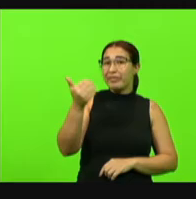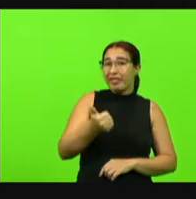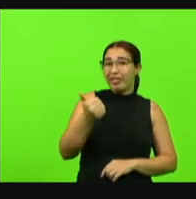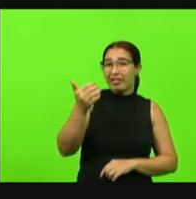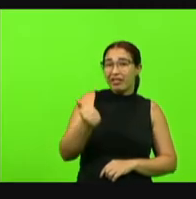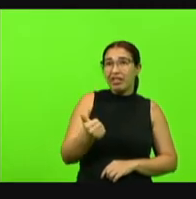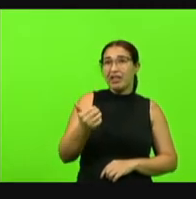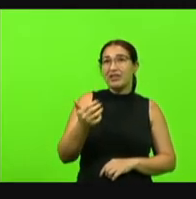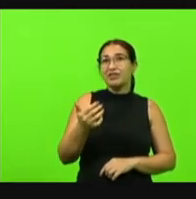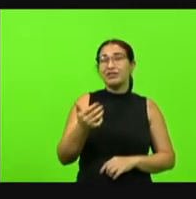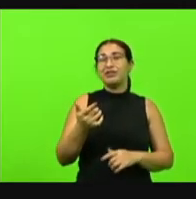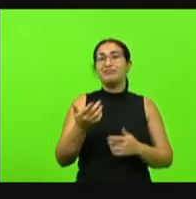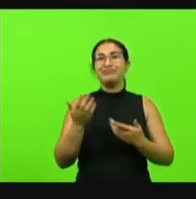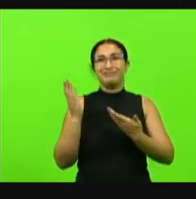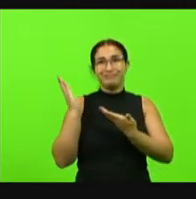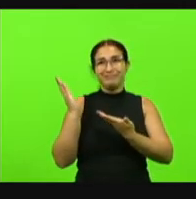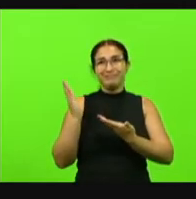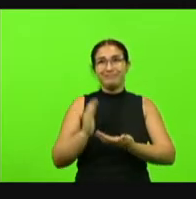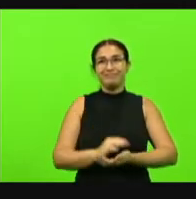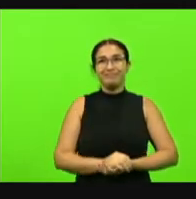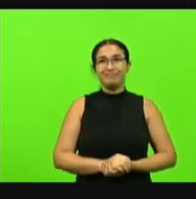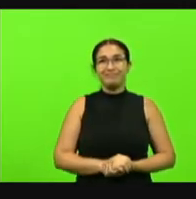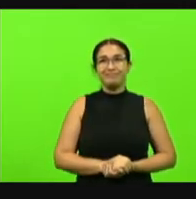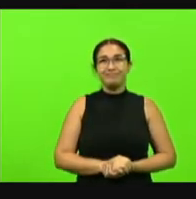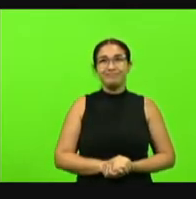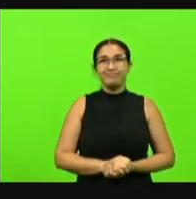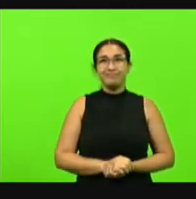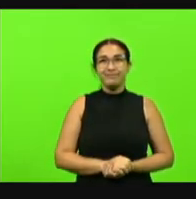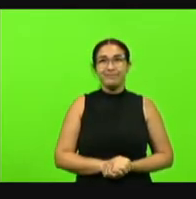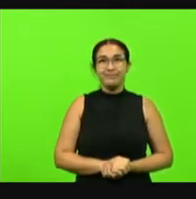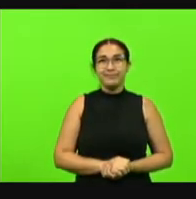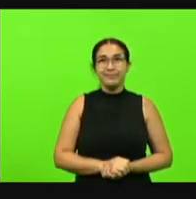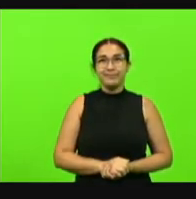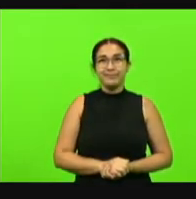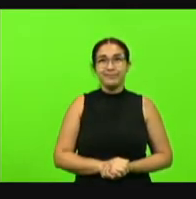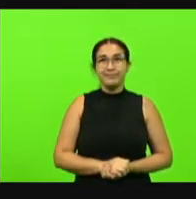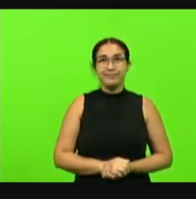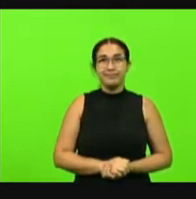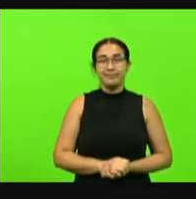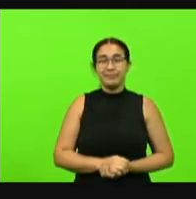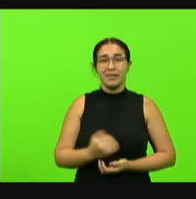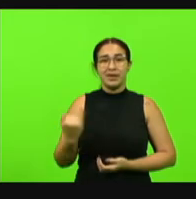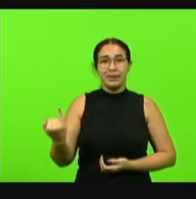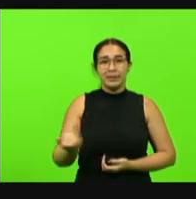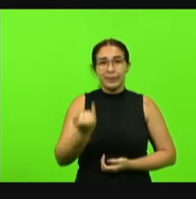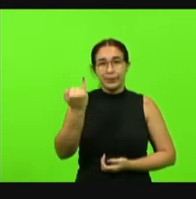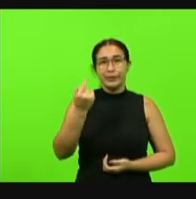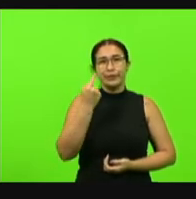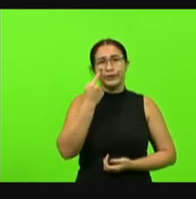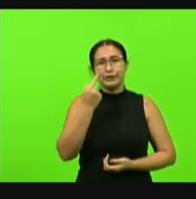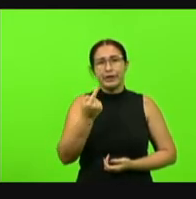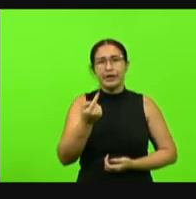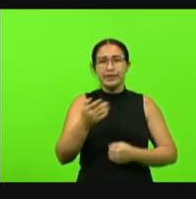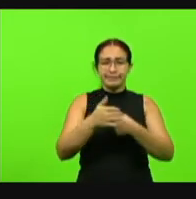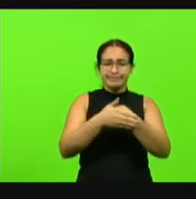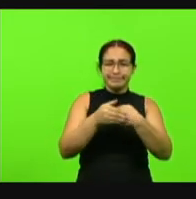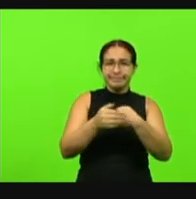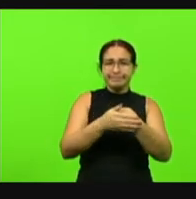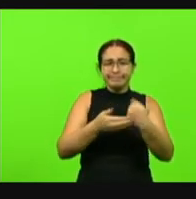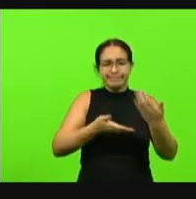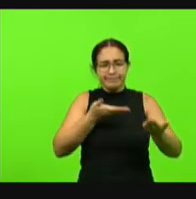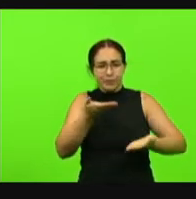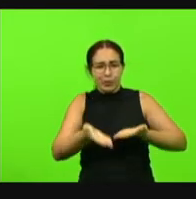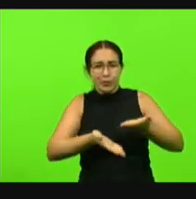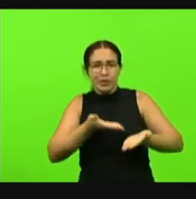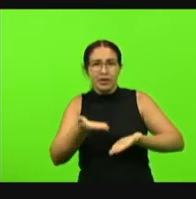fujama e é importante vocês verem o carinho com que se